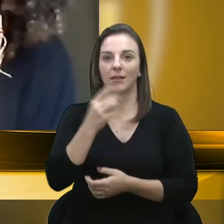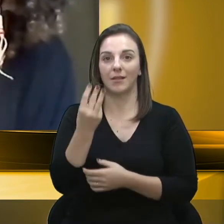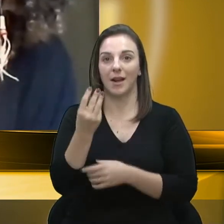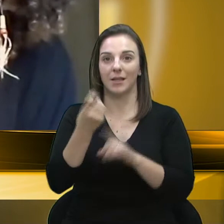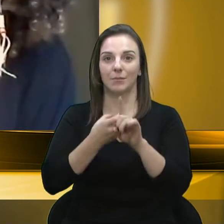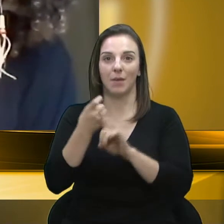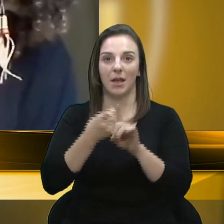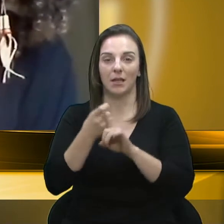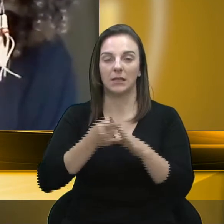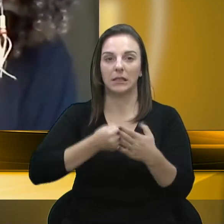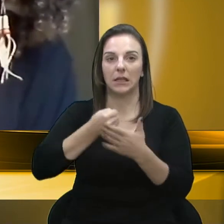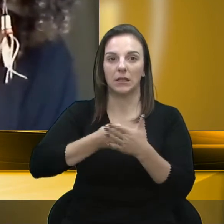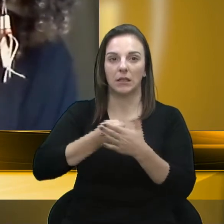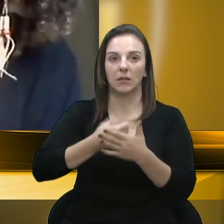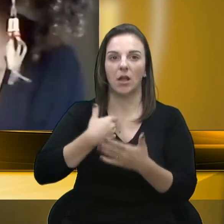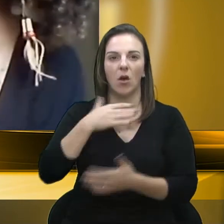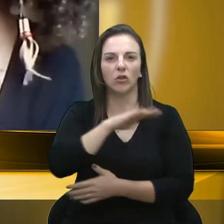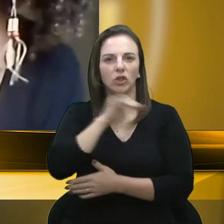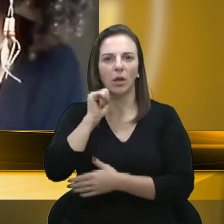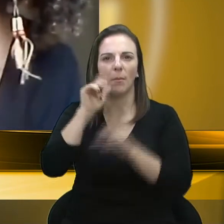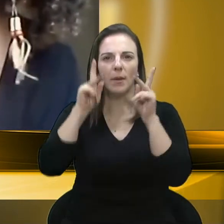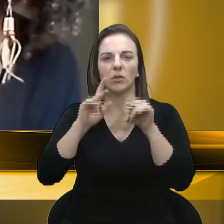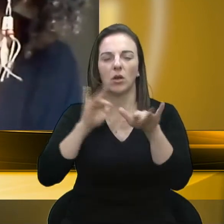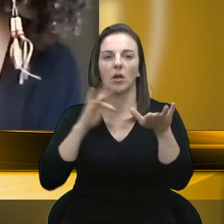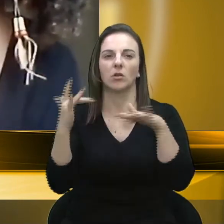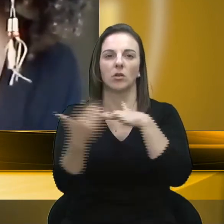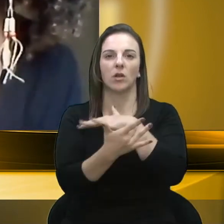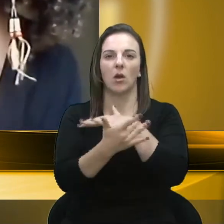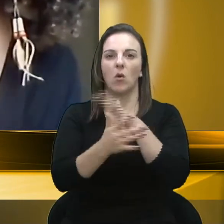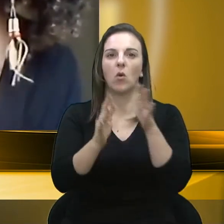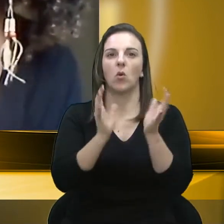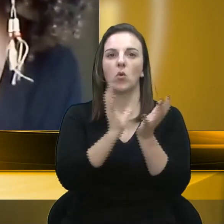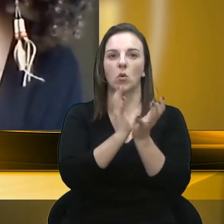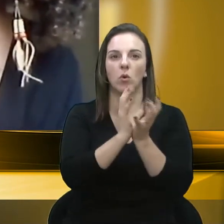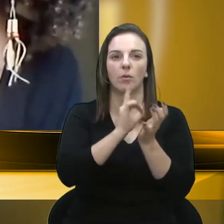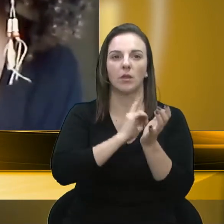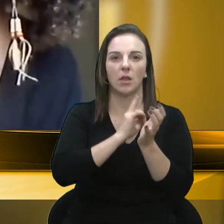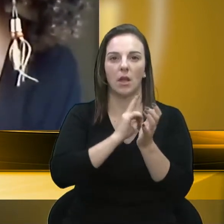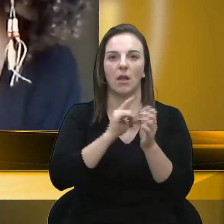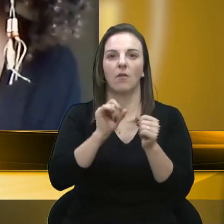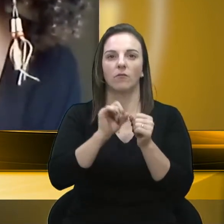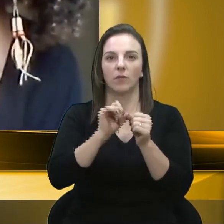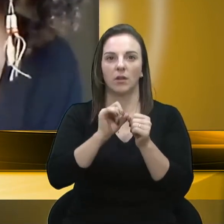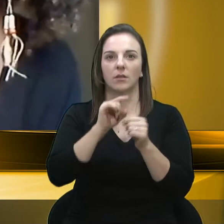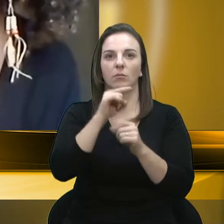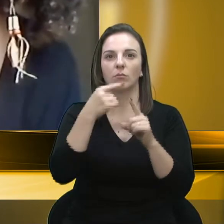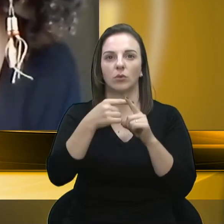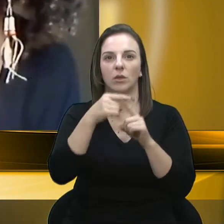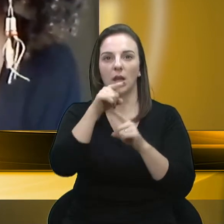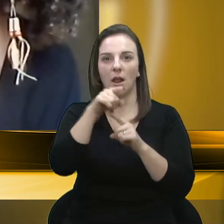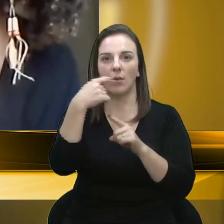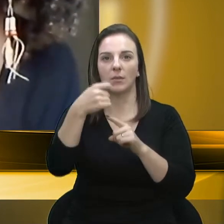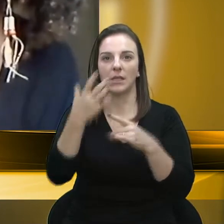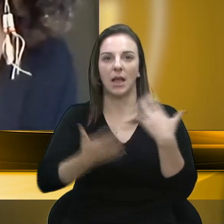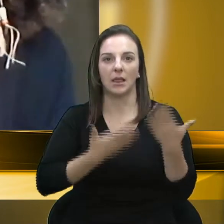Eu vou chamar o povo nas redes sociais, nos grupos que eu tenho, nós vamos fazer barulho sim e ela vai atender a comunidade sim.